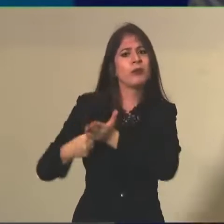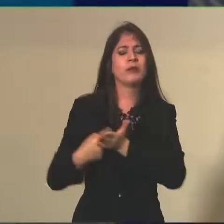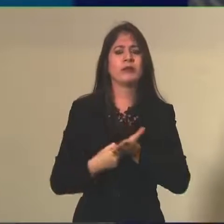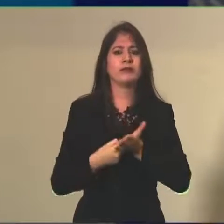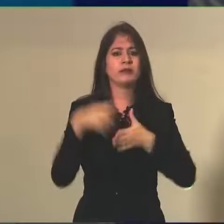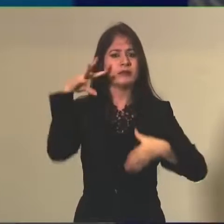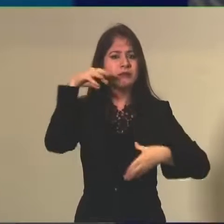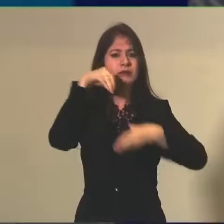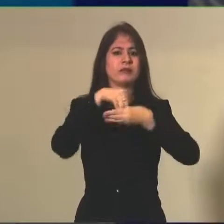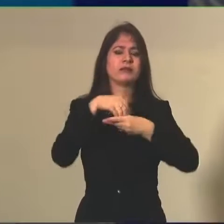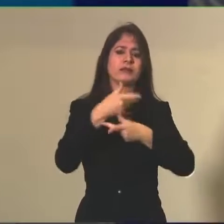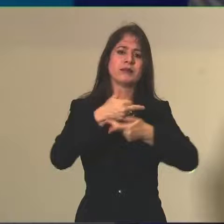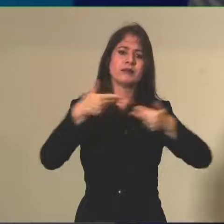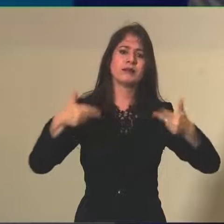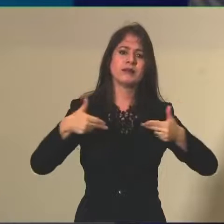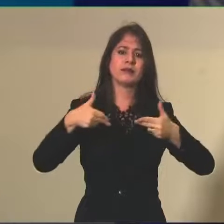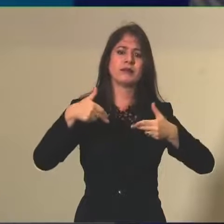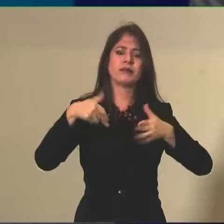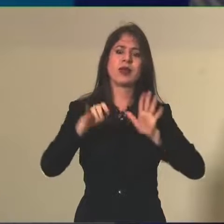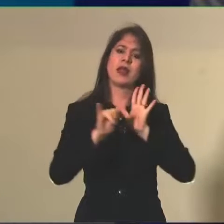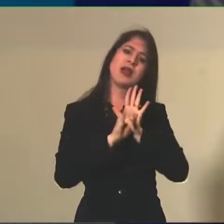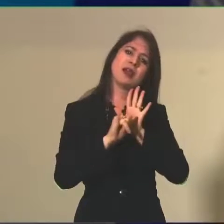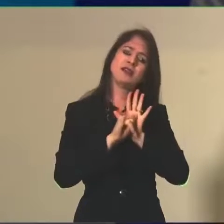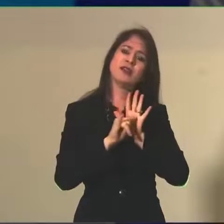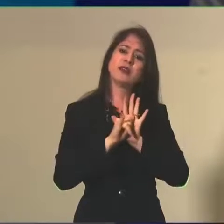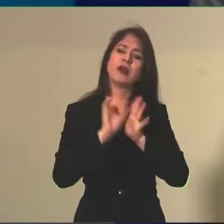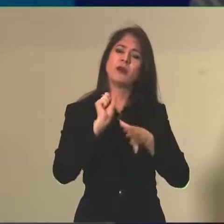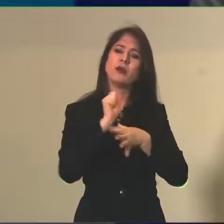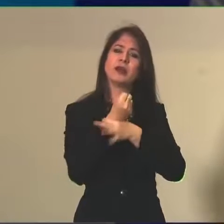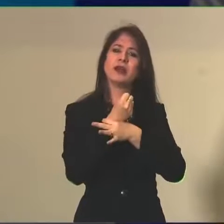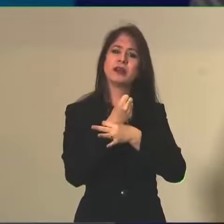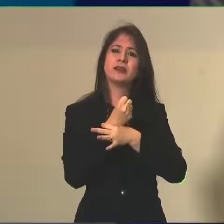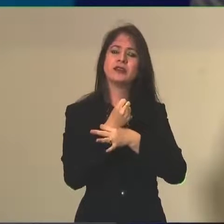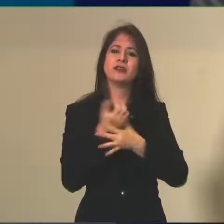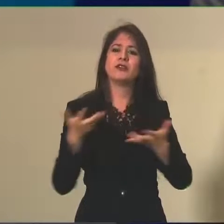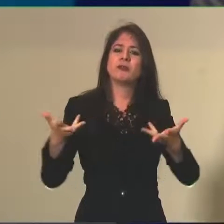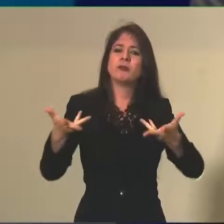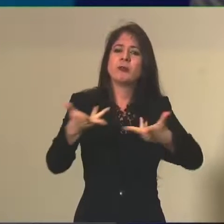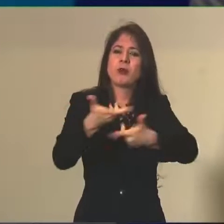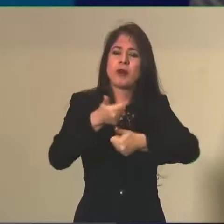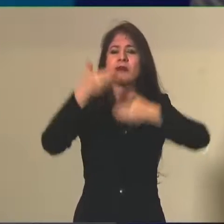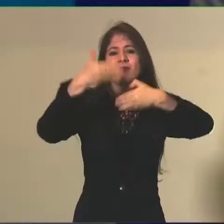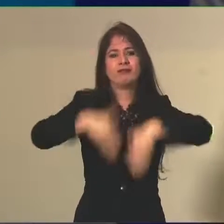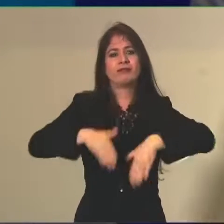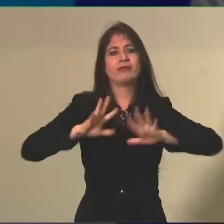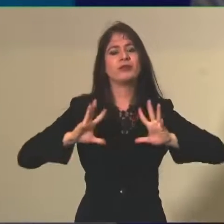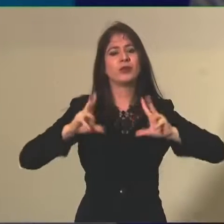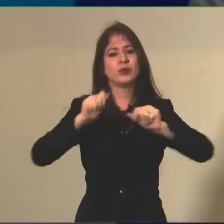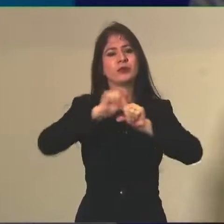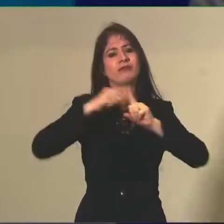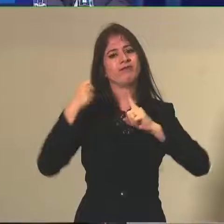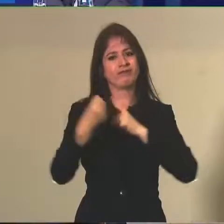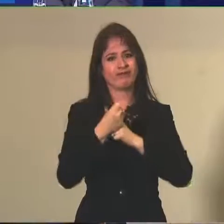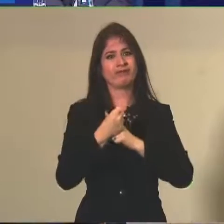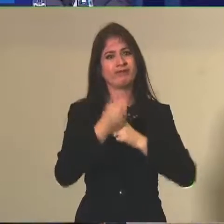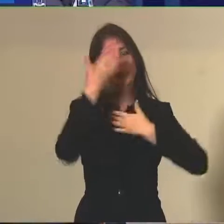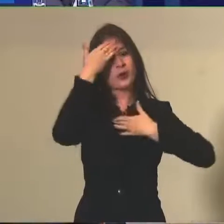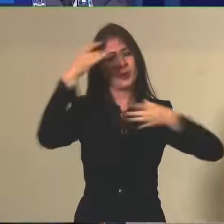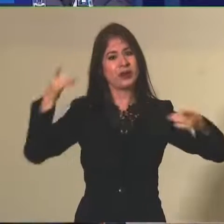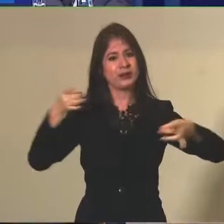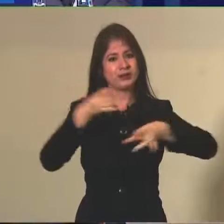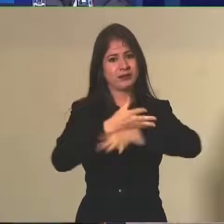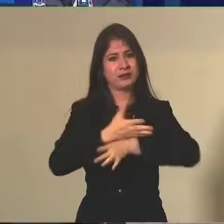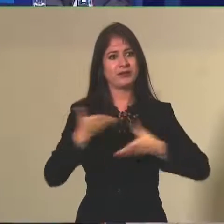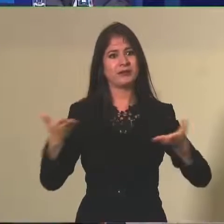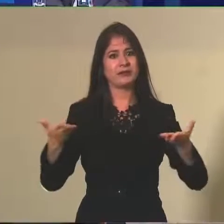está dentro do edital e garantir o exame de qualidade para toda a sociedade. Obrigada, gente. Encerramos assim a